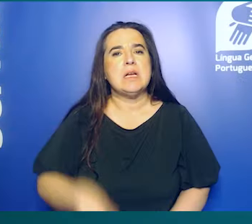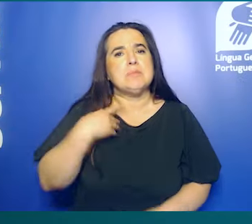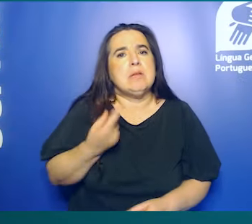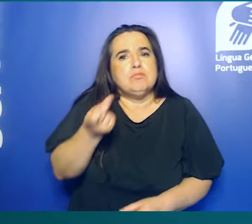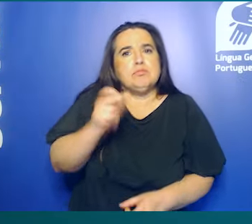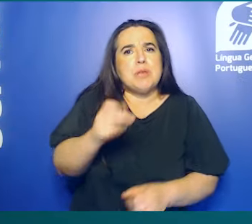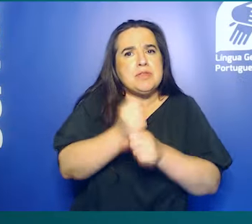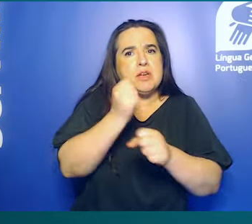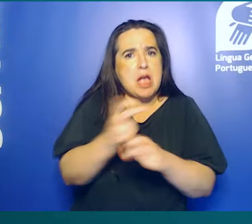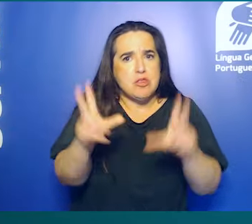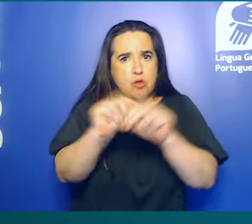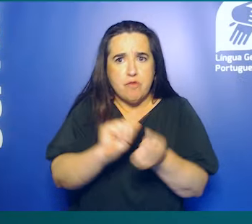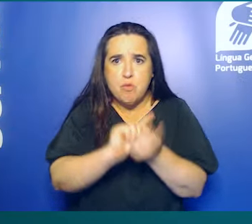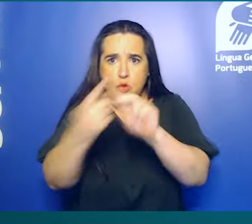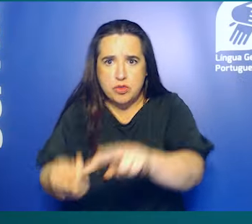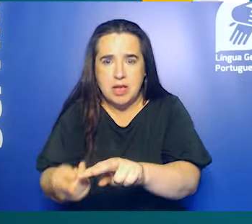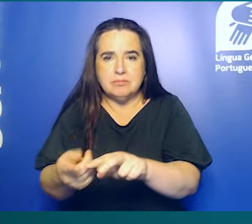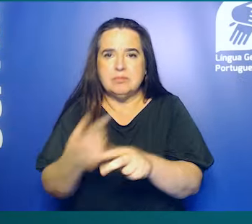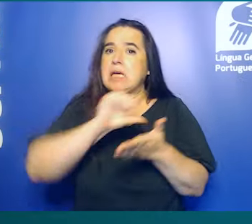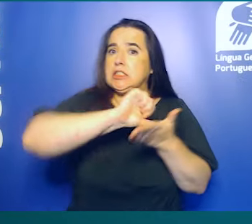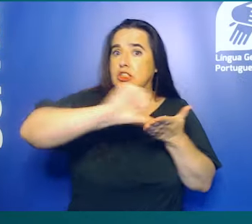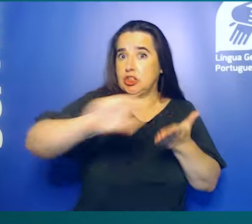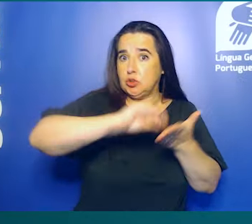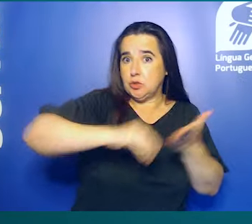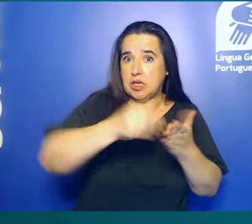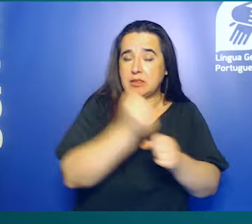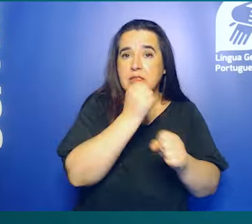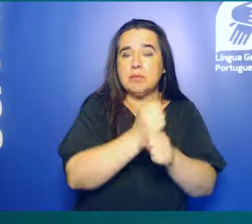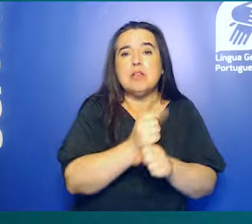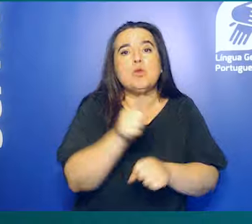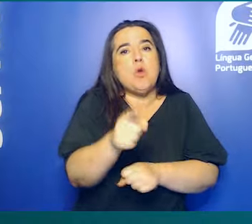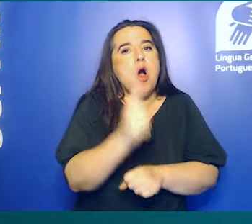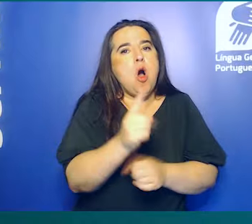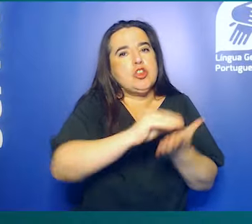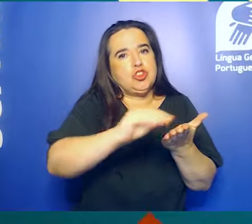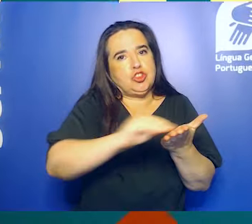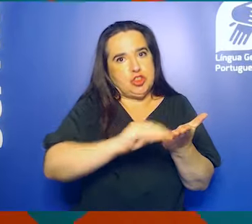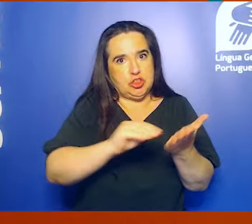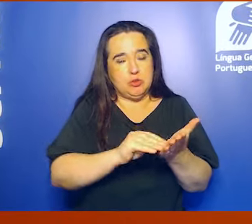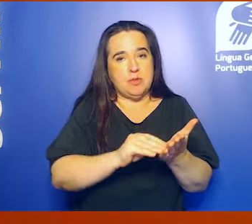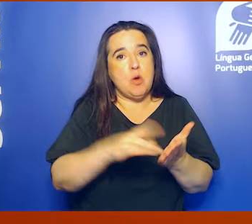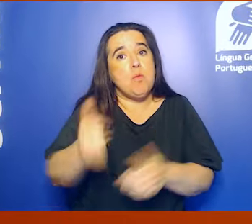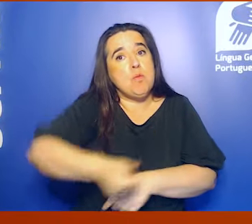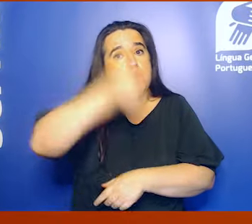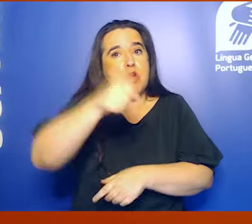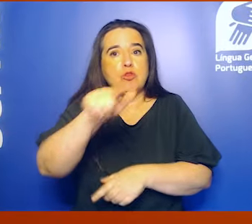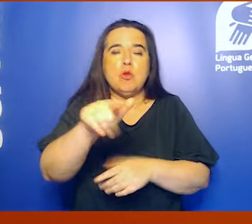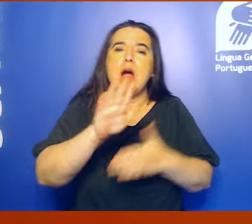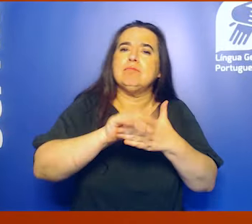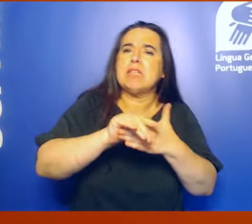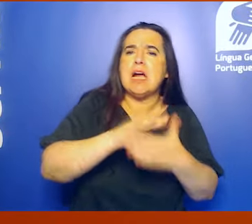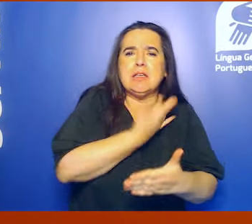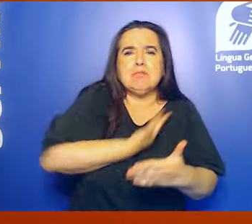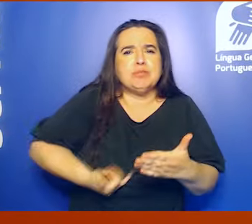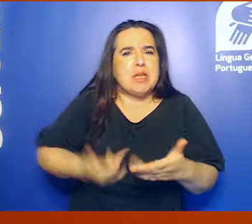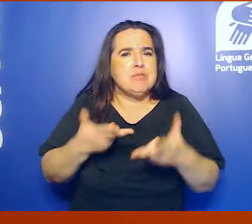Surgiu uma oportunidade para mudar de emprego? Para rescindir o contrato de trabalho, deve fazê-lo por escrito. O ideal será mesmo utilizar o